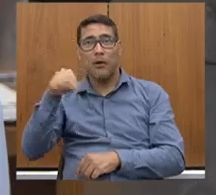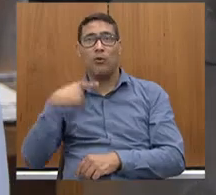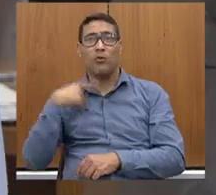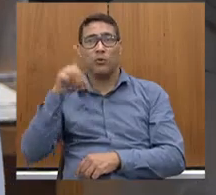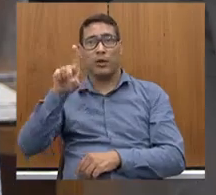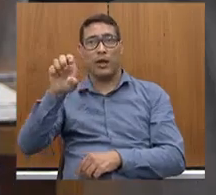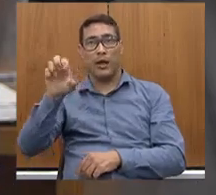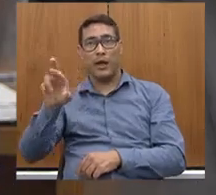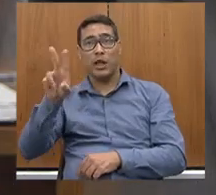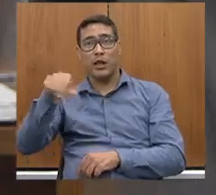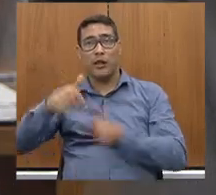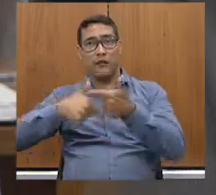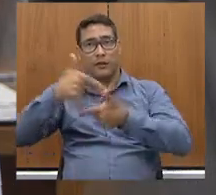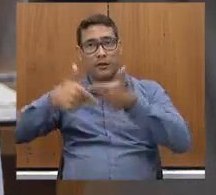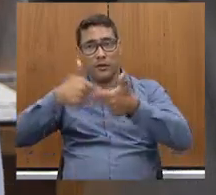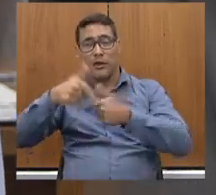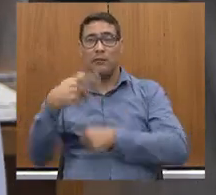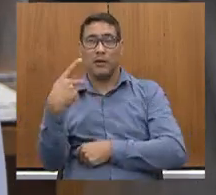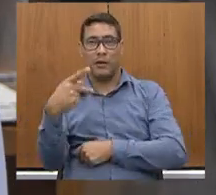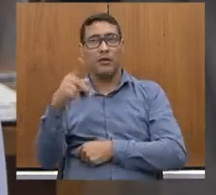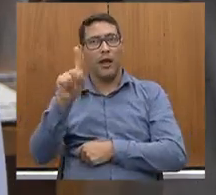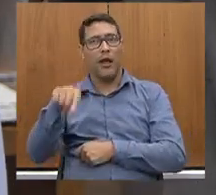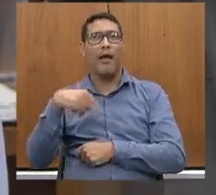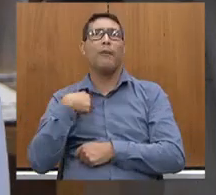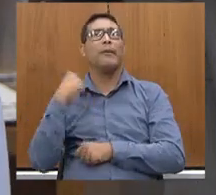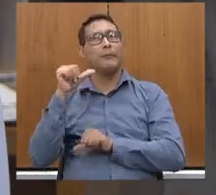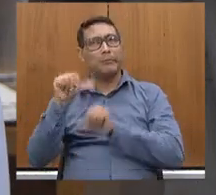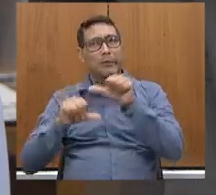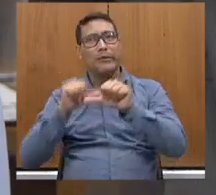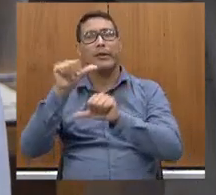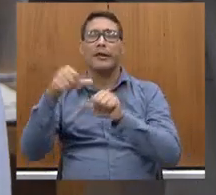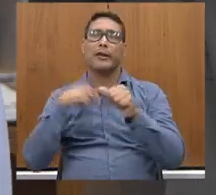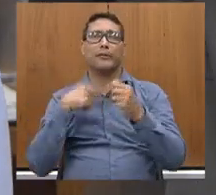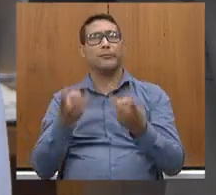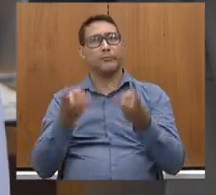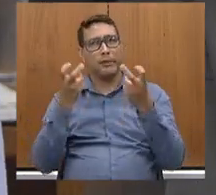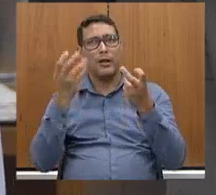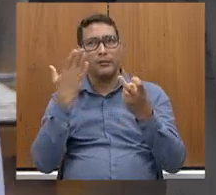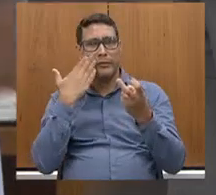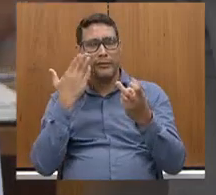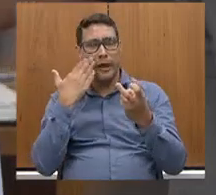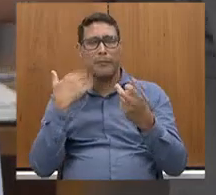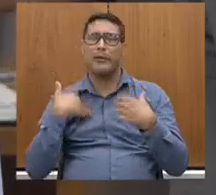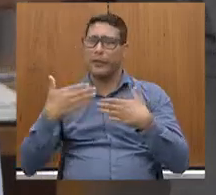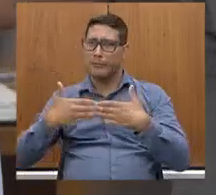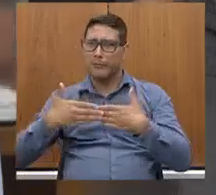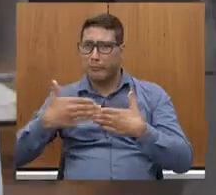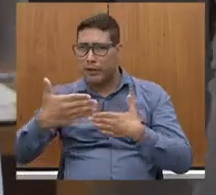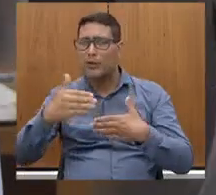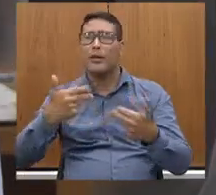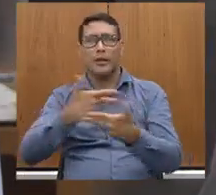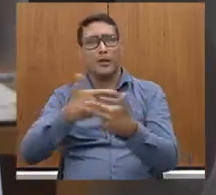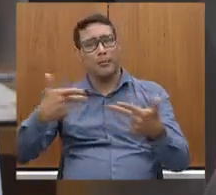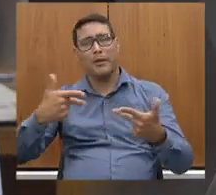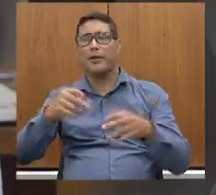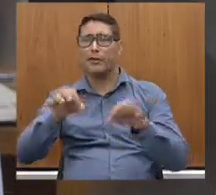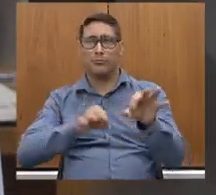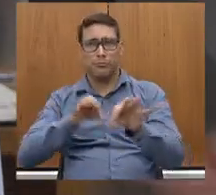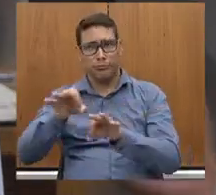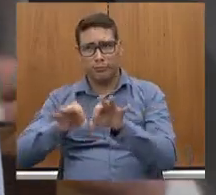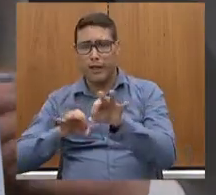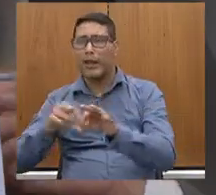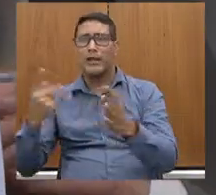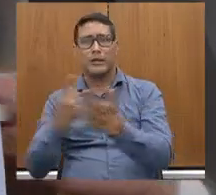lá. Acho que isso é uma mudança. A gente, lógico, ainda tem muito ponto crítico para ser atacado, as chuvas estão aí,